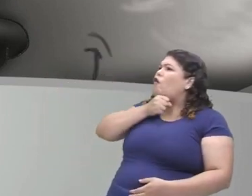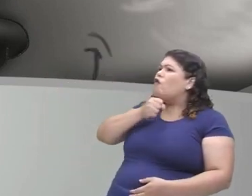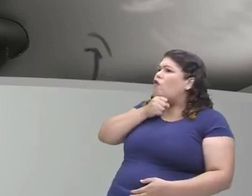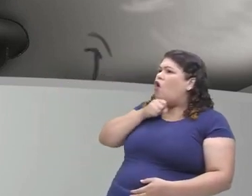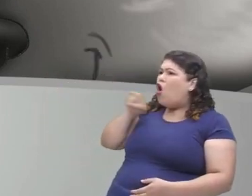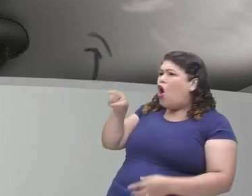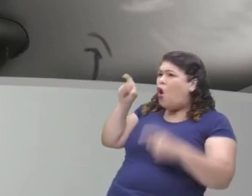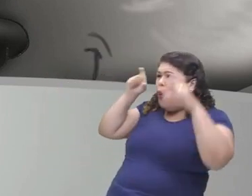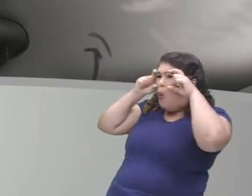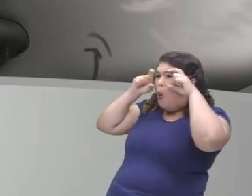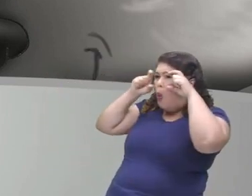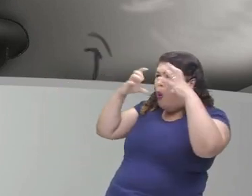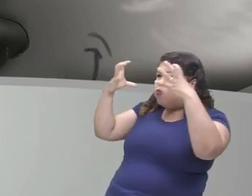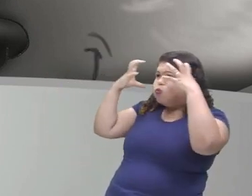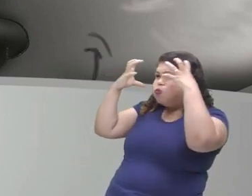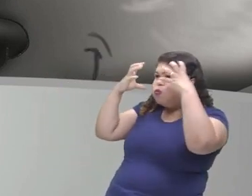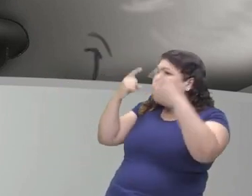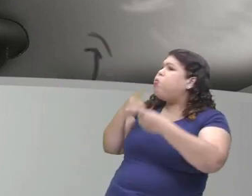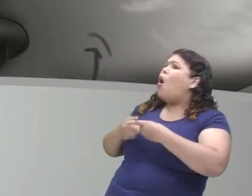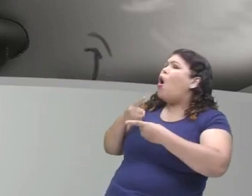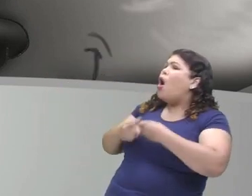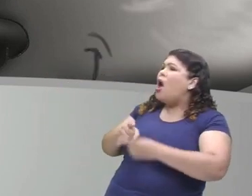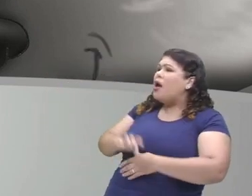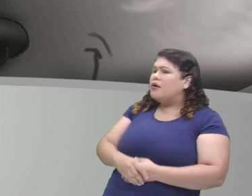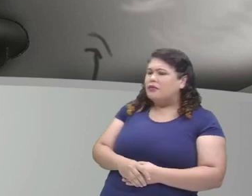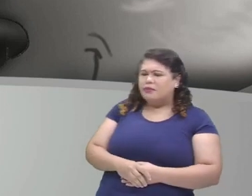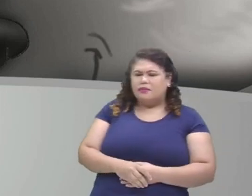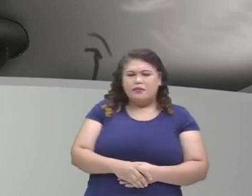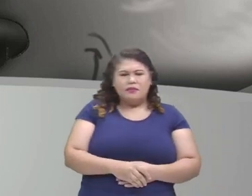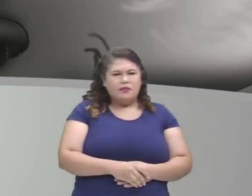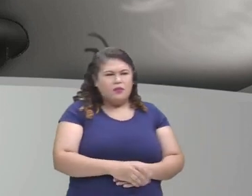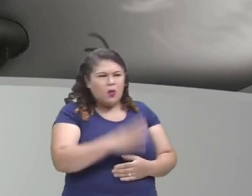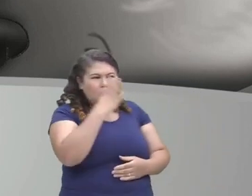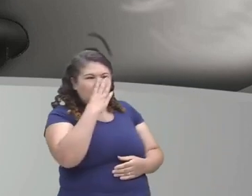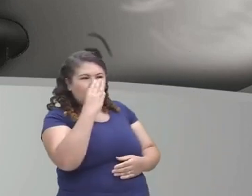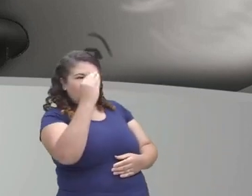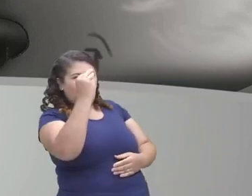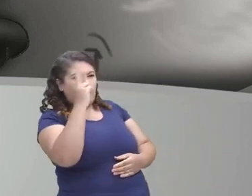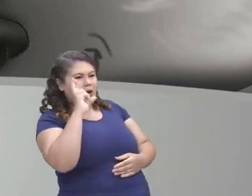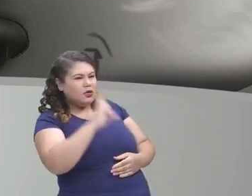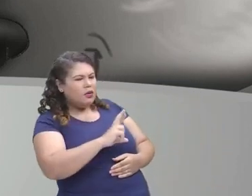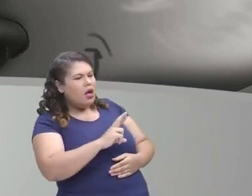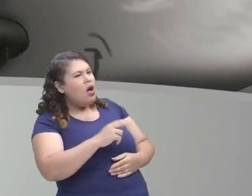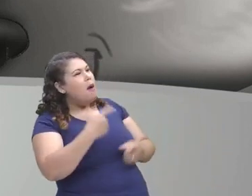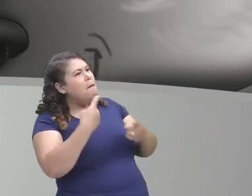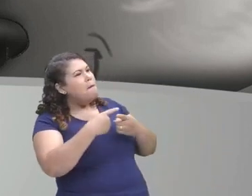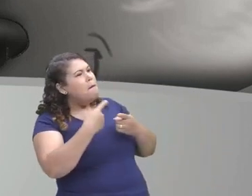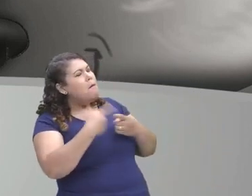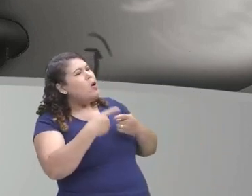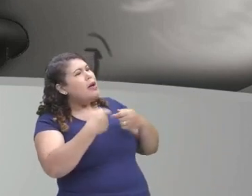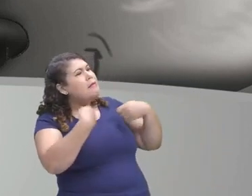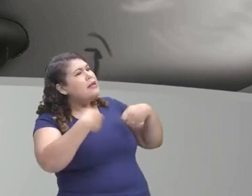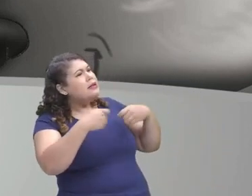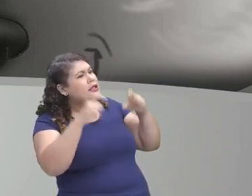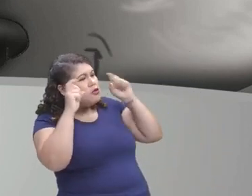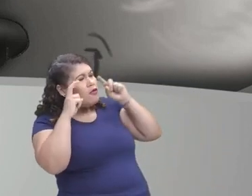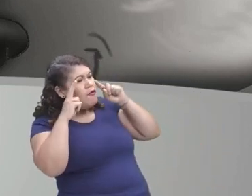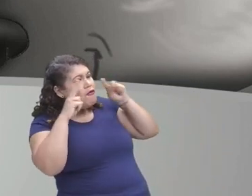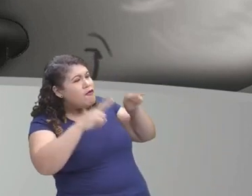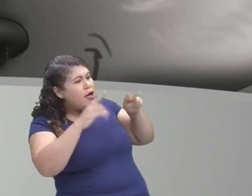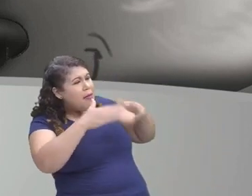grandes você tem? E o lobo mau, ele respondeu. É para te ver melhor. Ah,